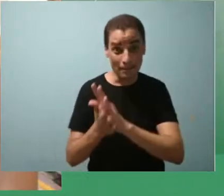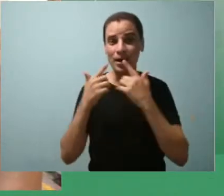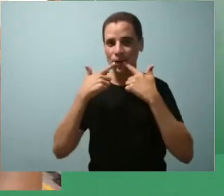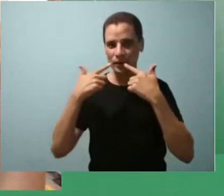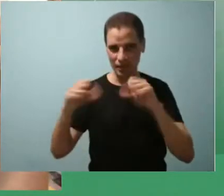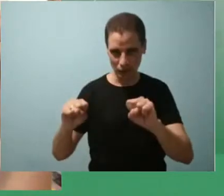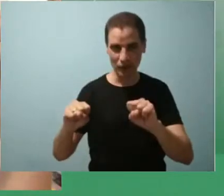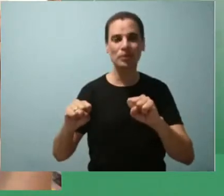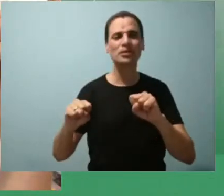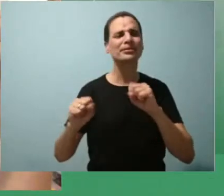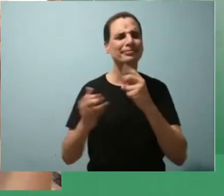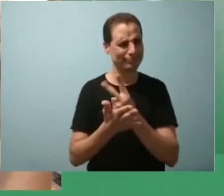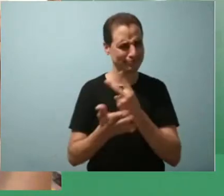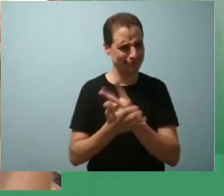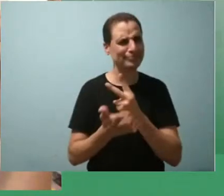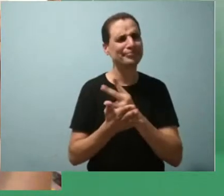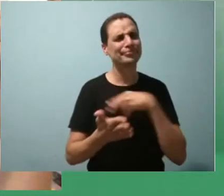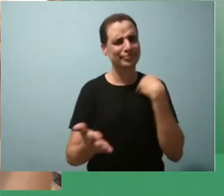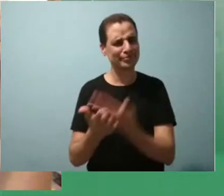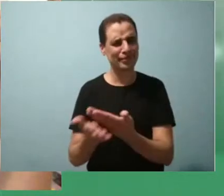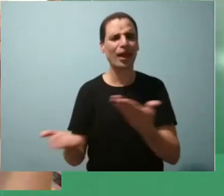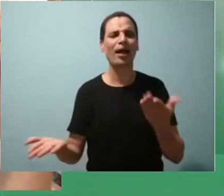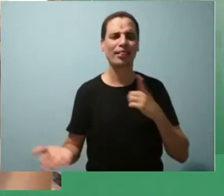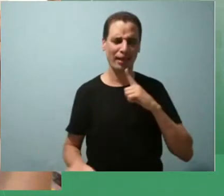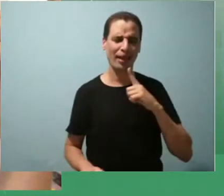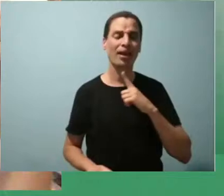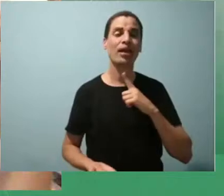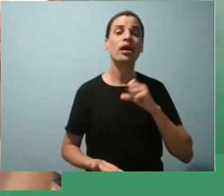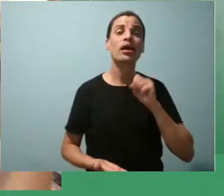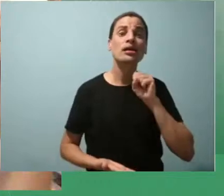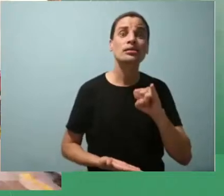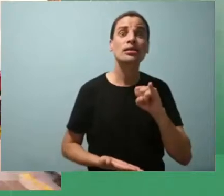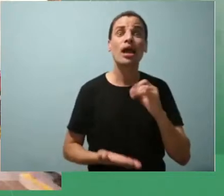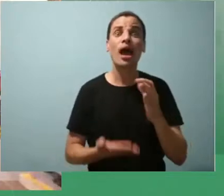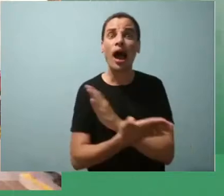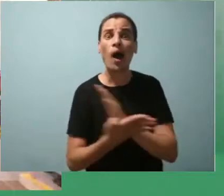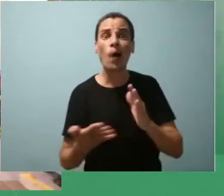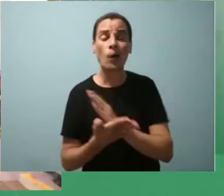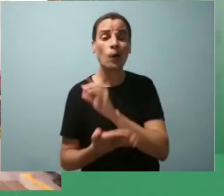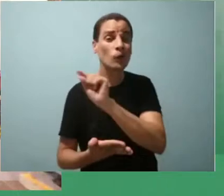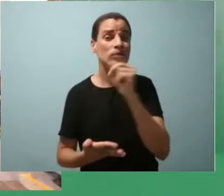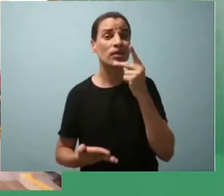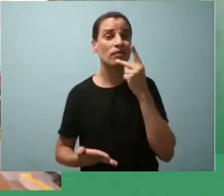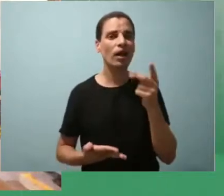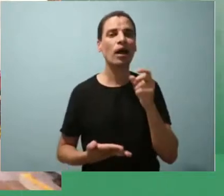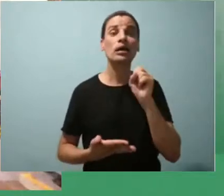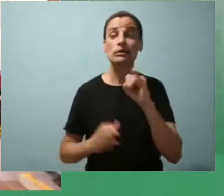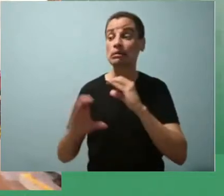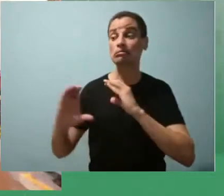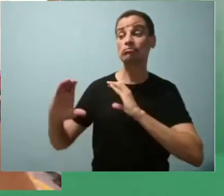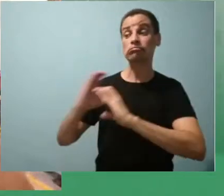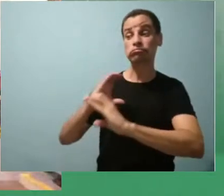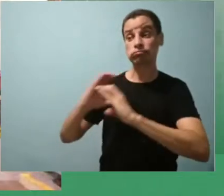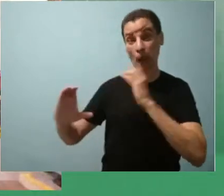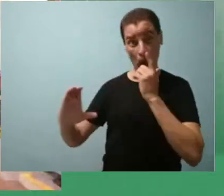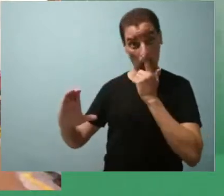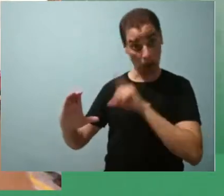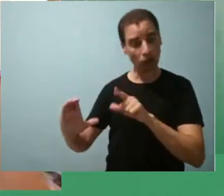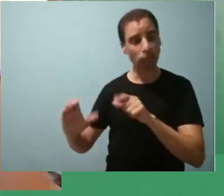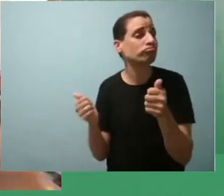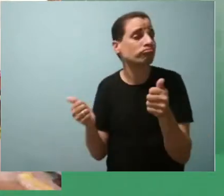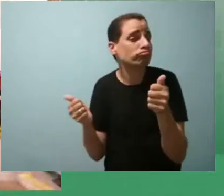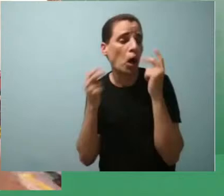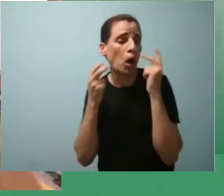e alguns autores consideram que se a comunicação se fez está valendo né porque a fala